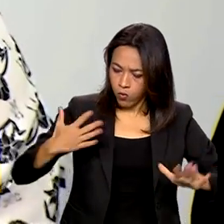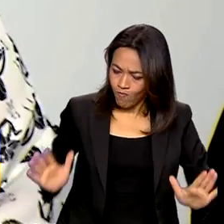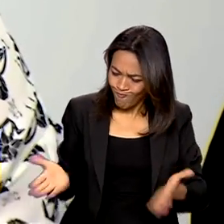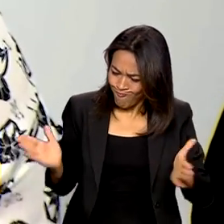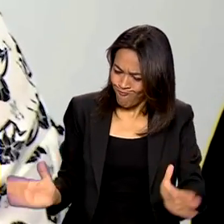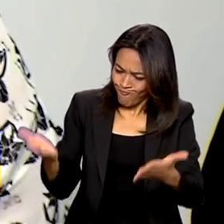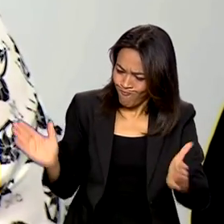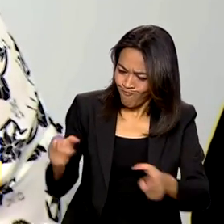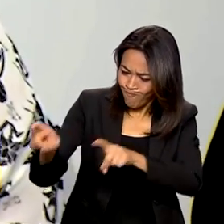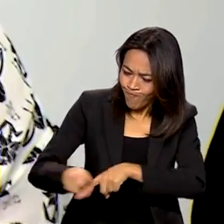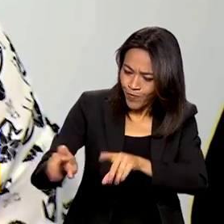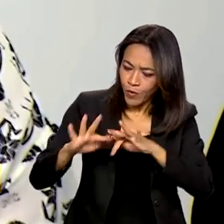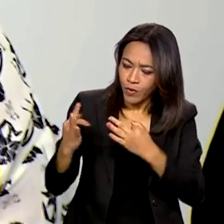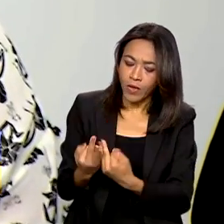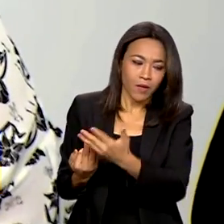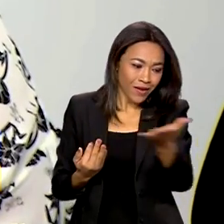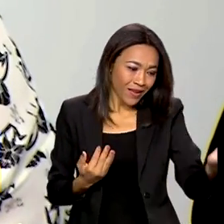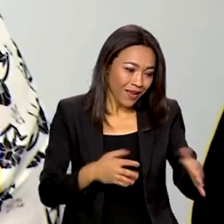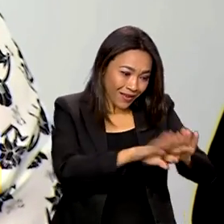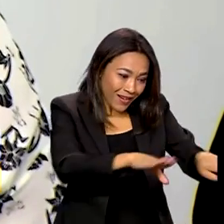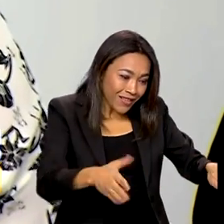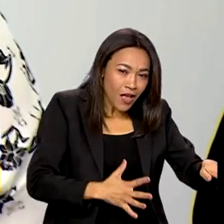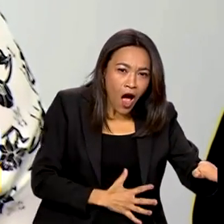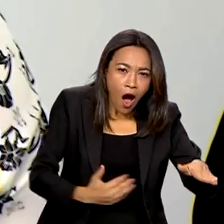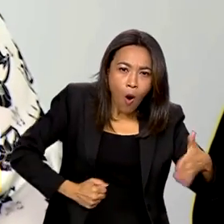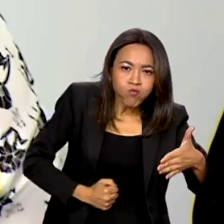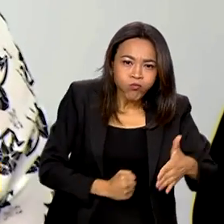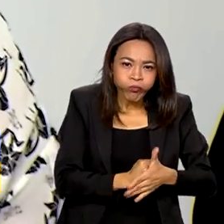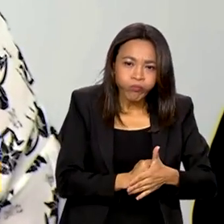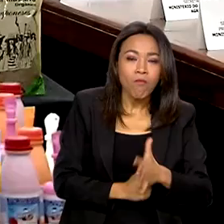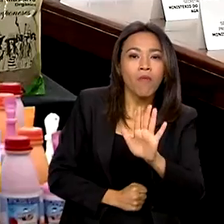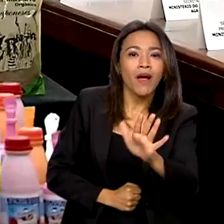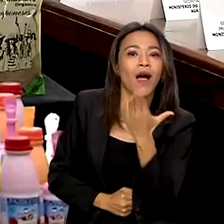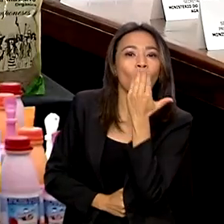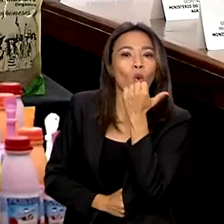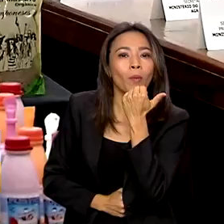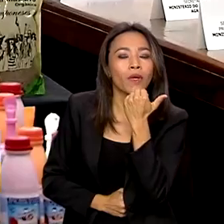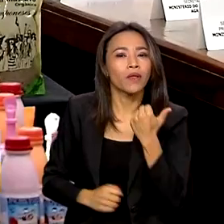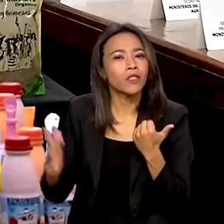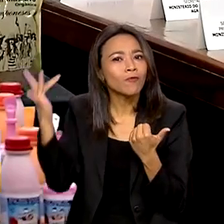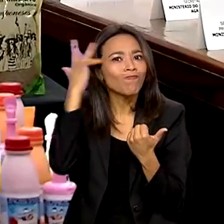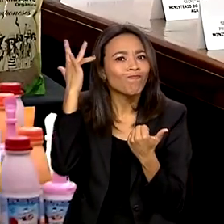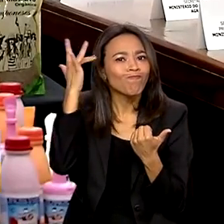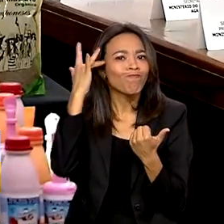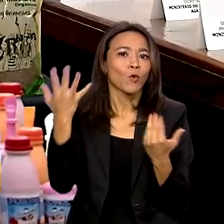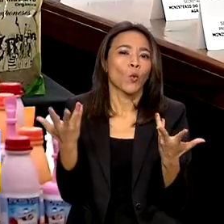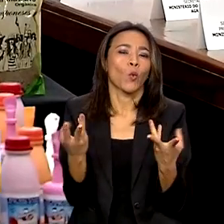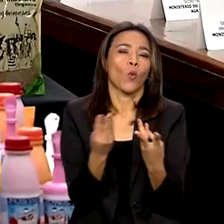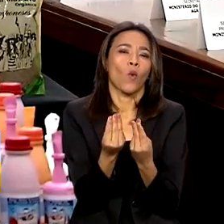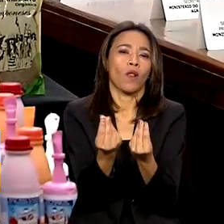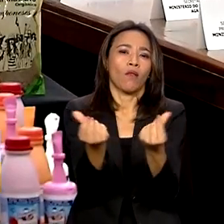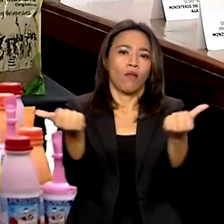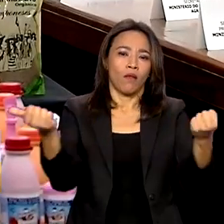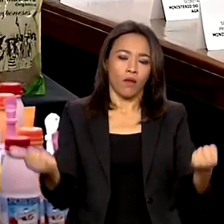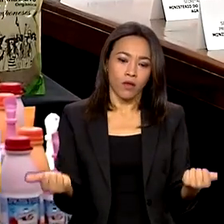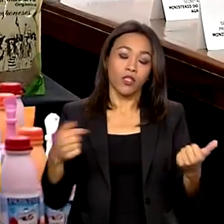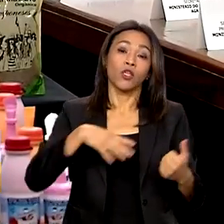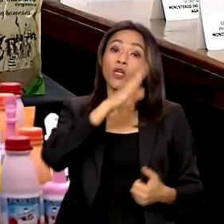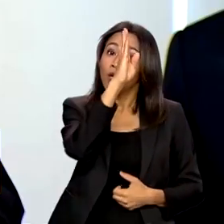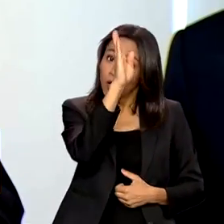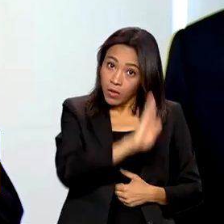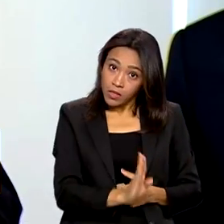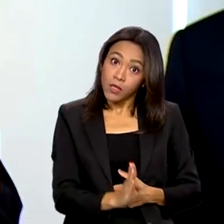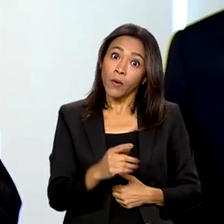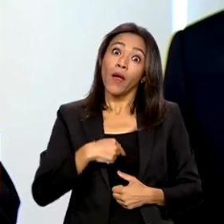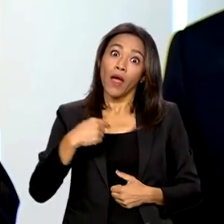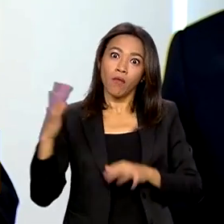se quer criança com bucheio, como você falou, com comida de qualidade. Reconhecido como estratégico no cenário internacional de alimentos,